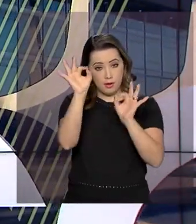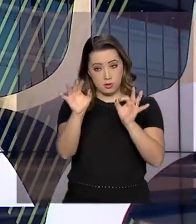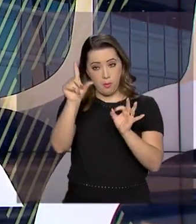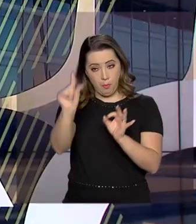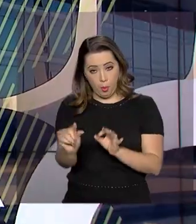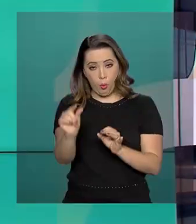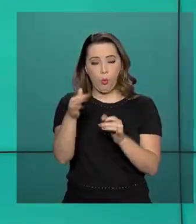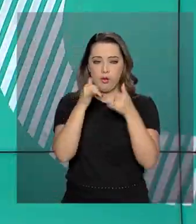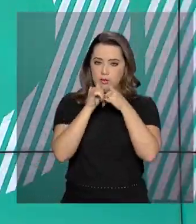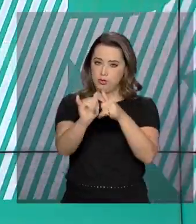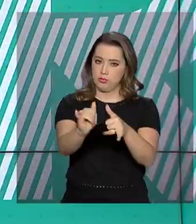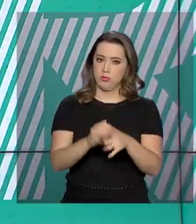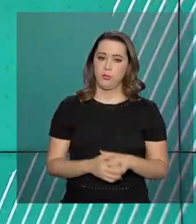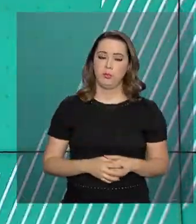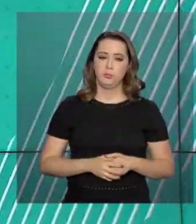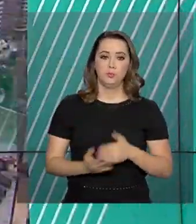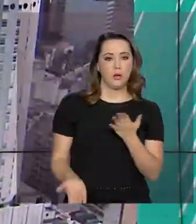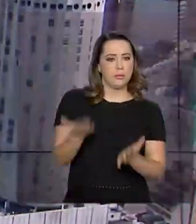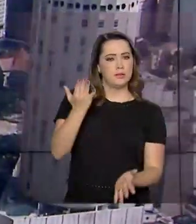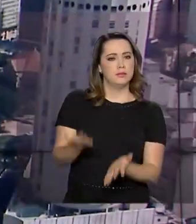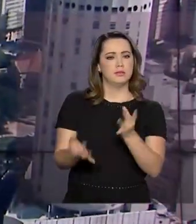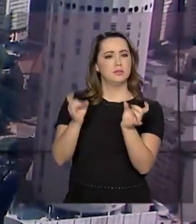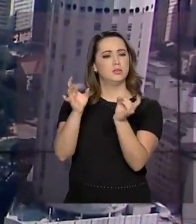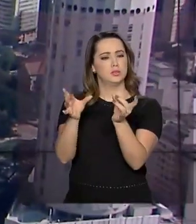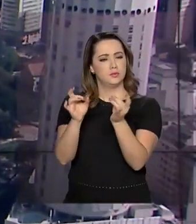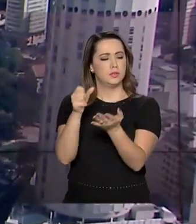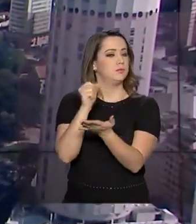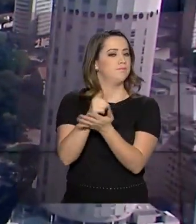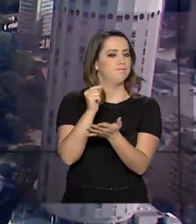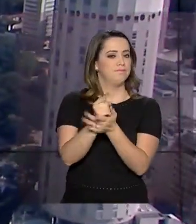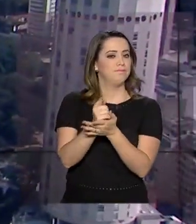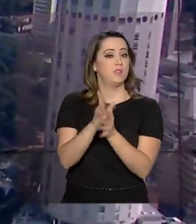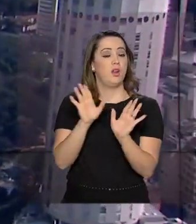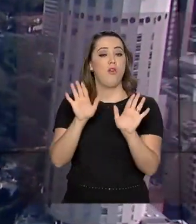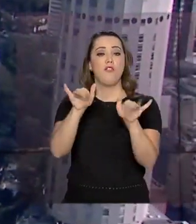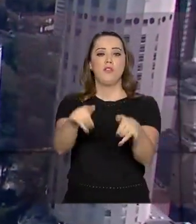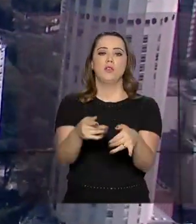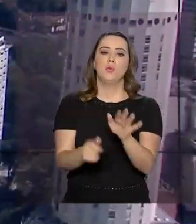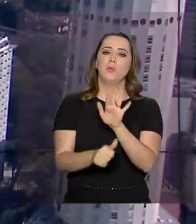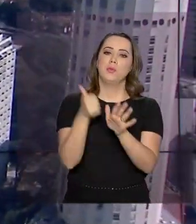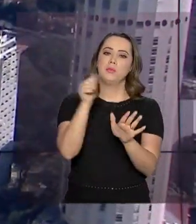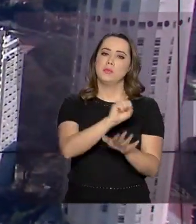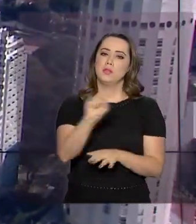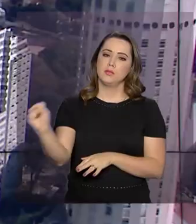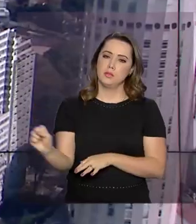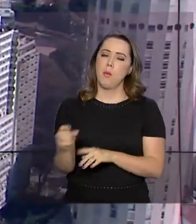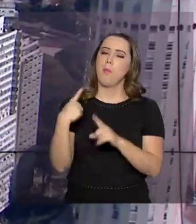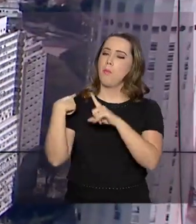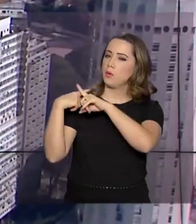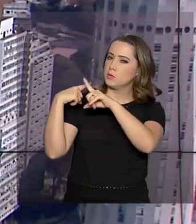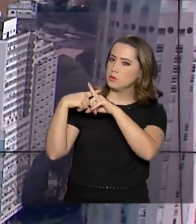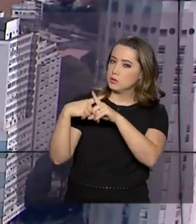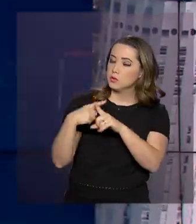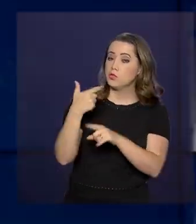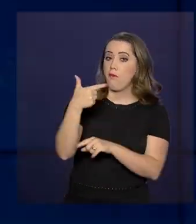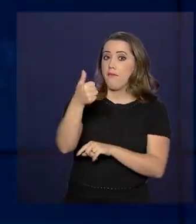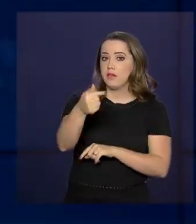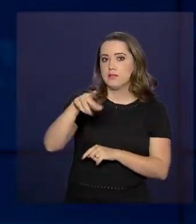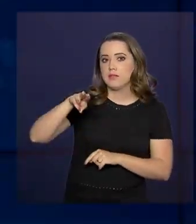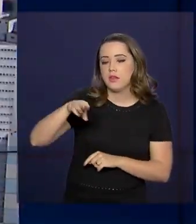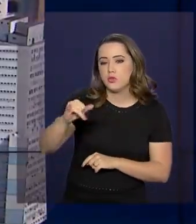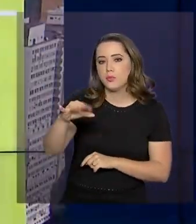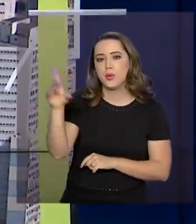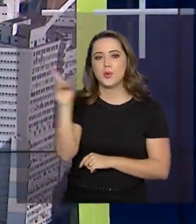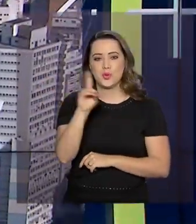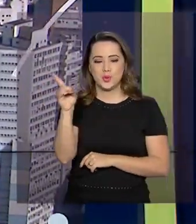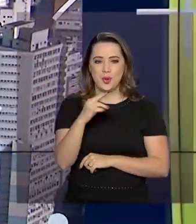A balança comercial encerrou o primeiro semestre com saldo positivo de US 27,1 bilhões. O resultado foi